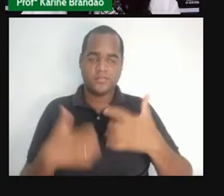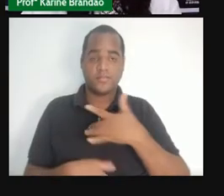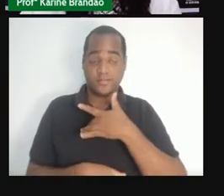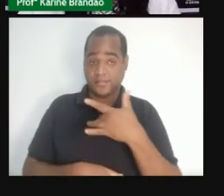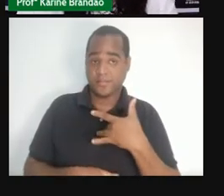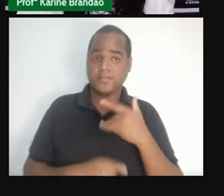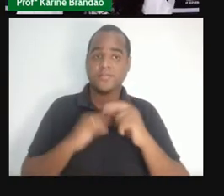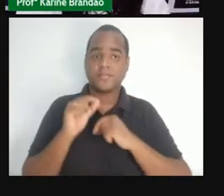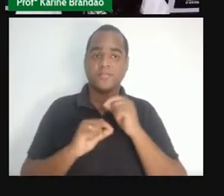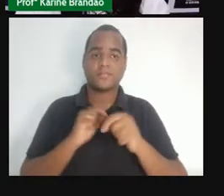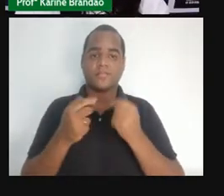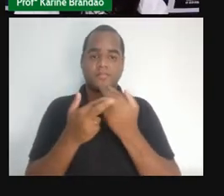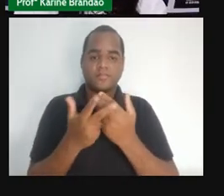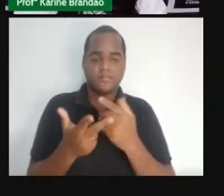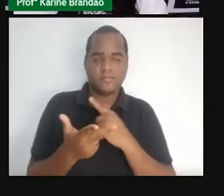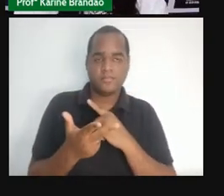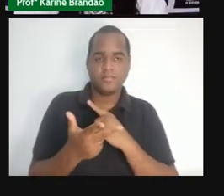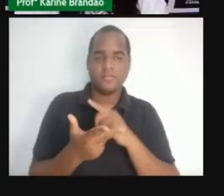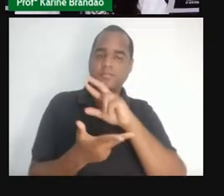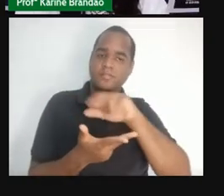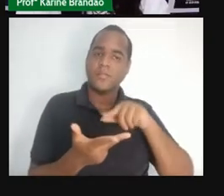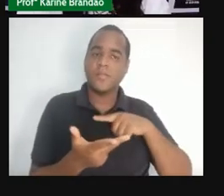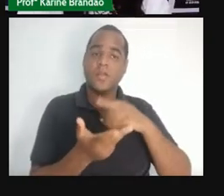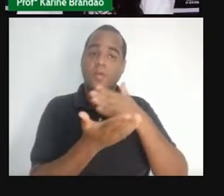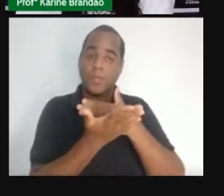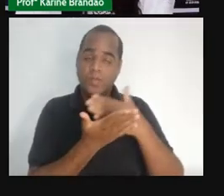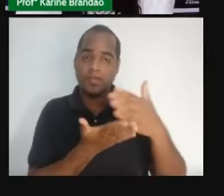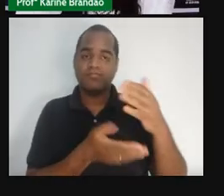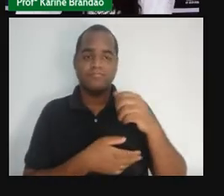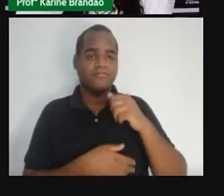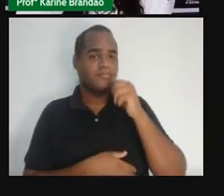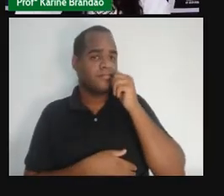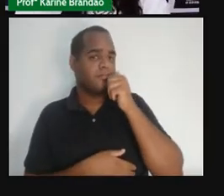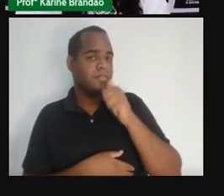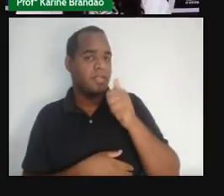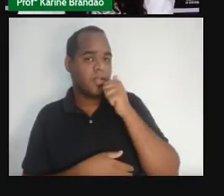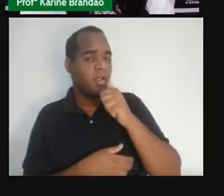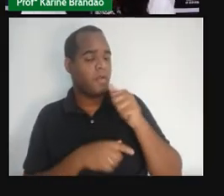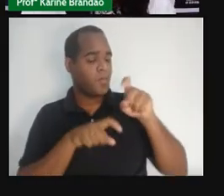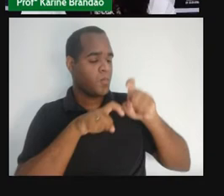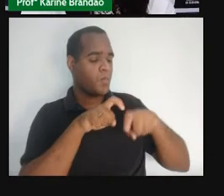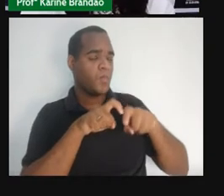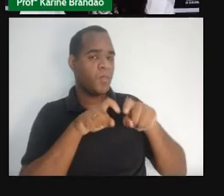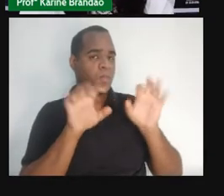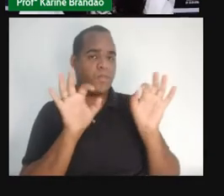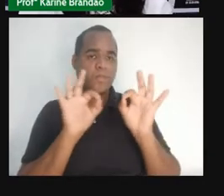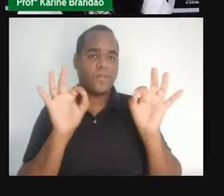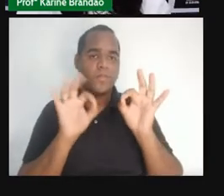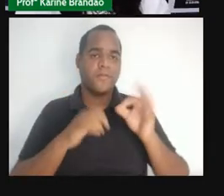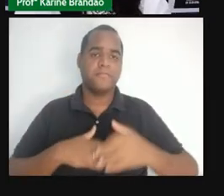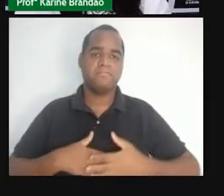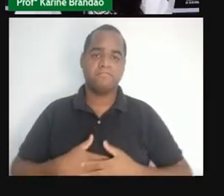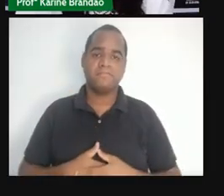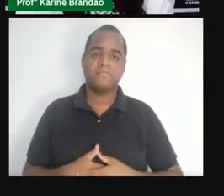pública com o público-alvo inicial aqui das meninas que não haviam iniciado a vida sexual.